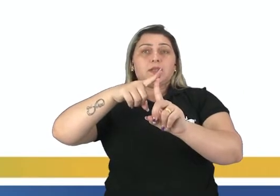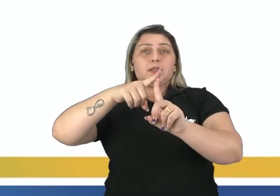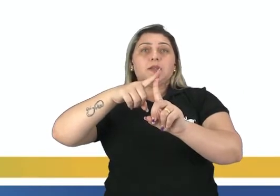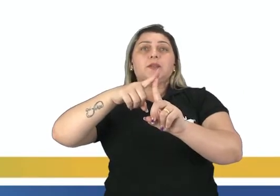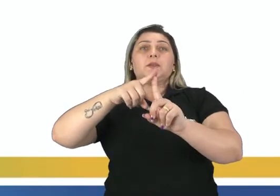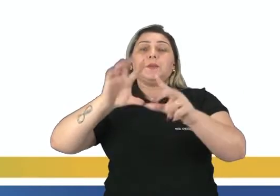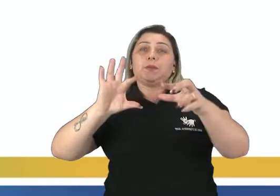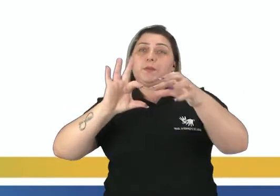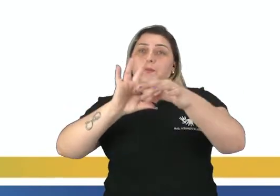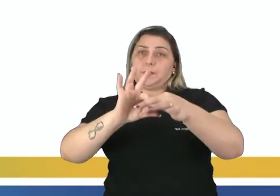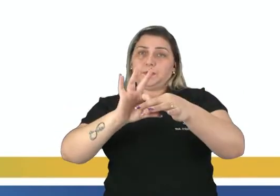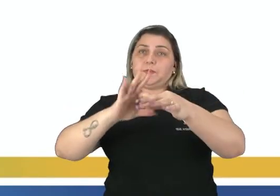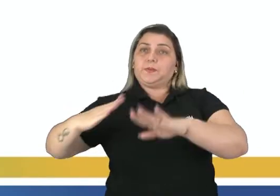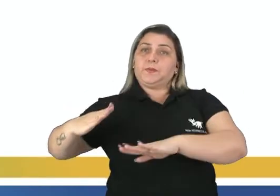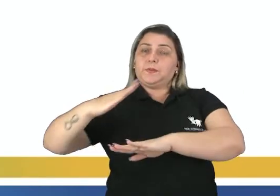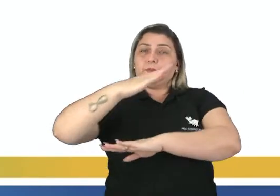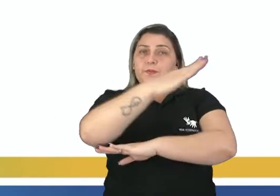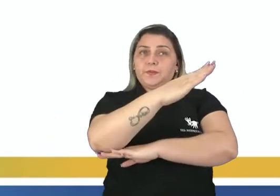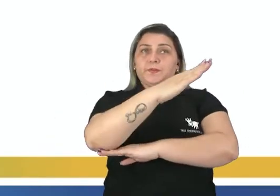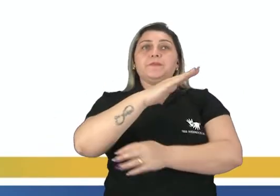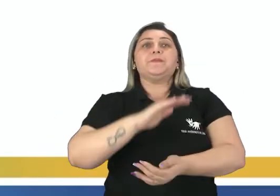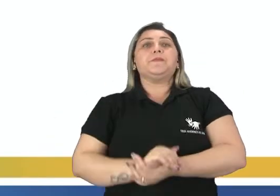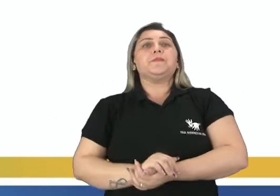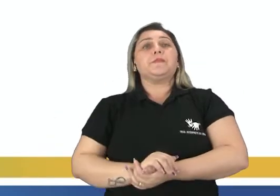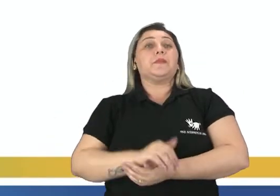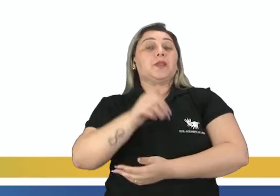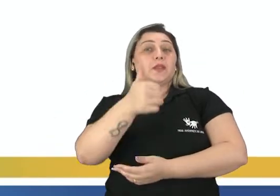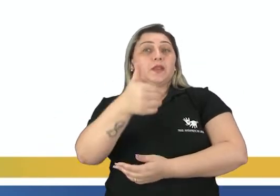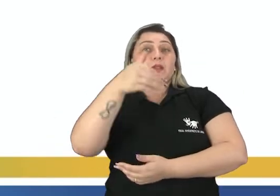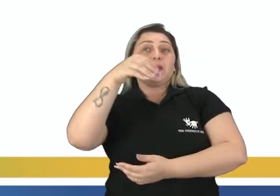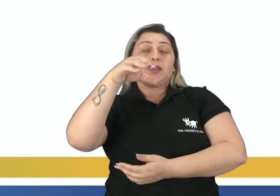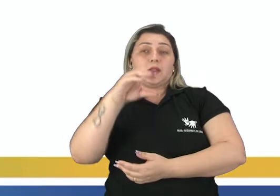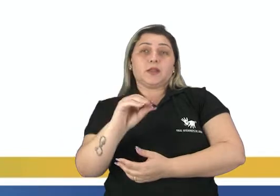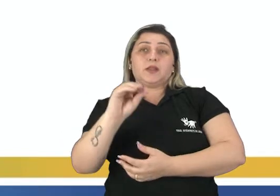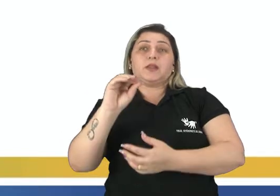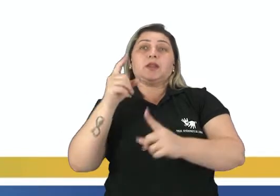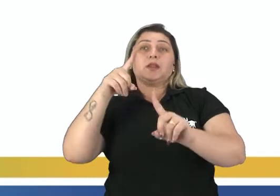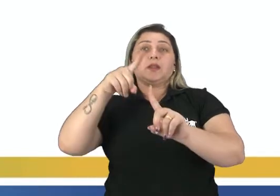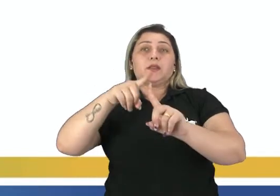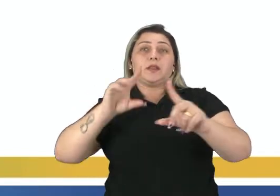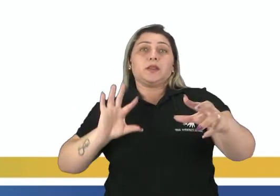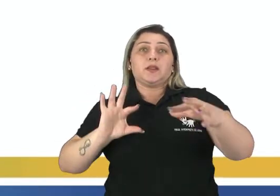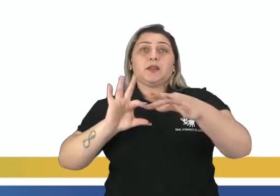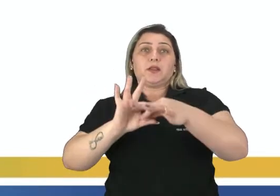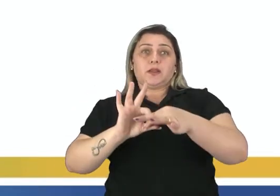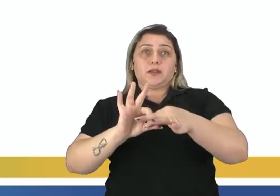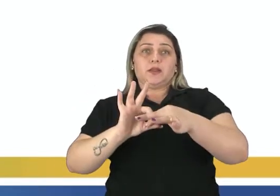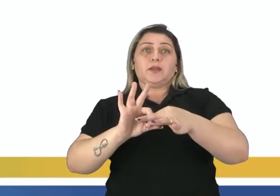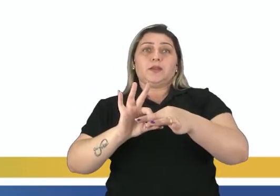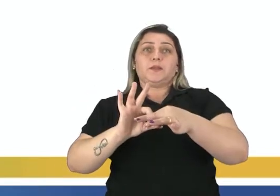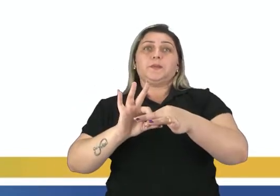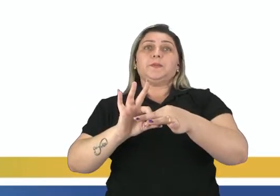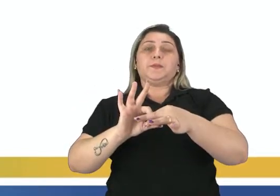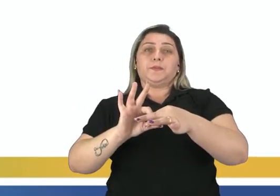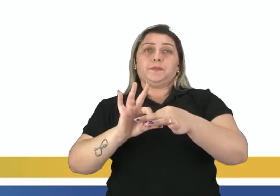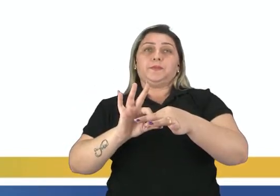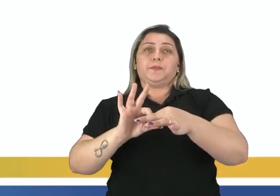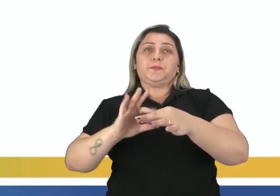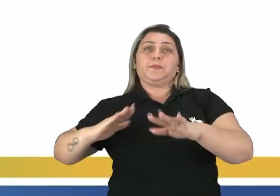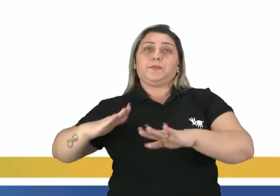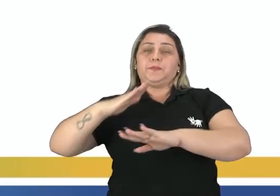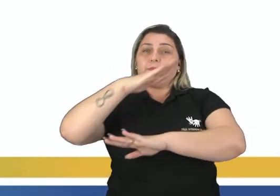e três diagonais partindo de um mesmo vértice. No decágono temos dez lados e sete